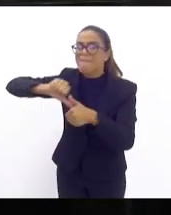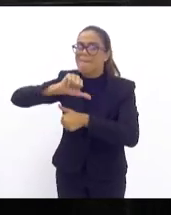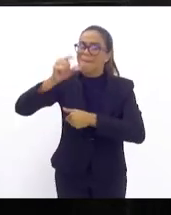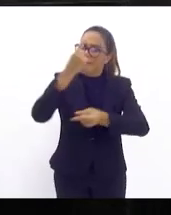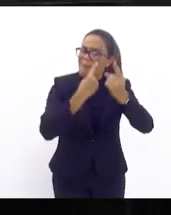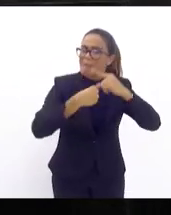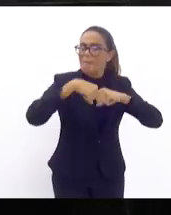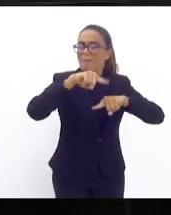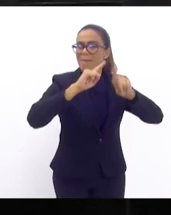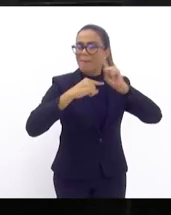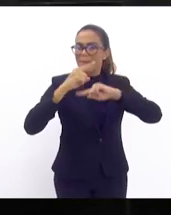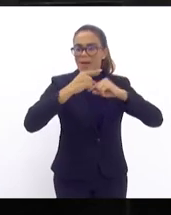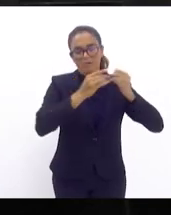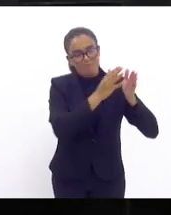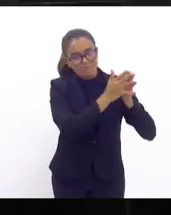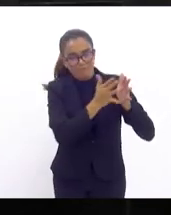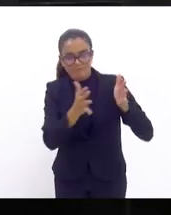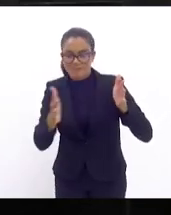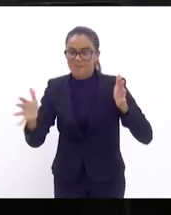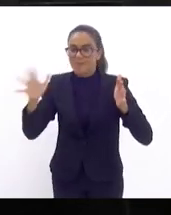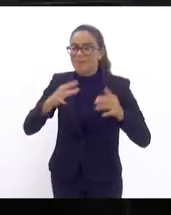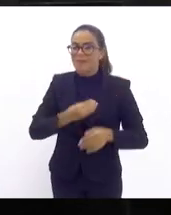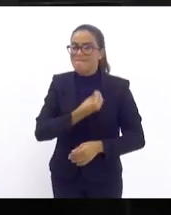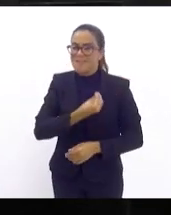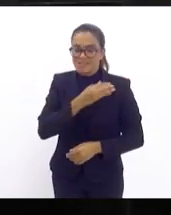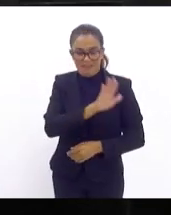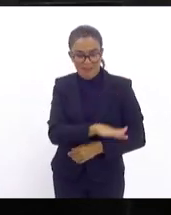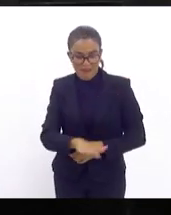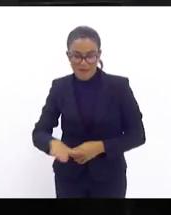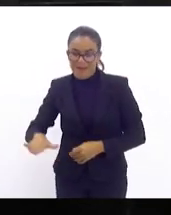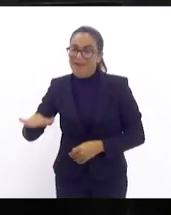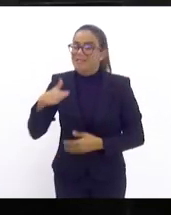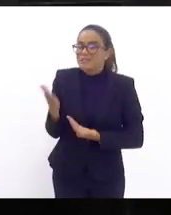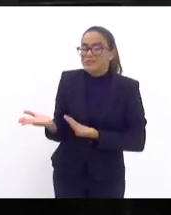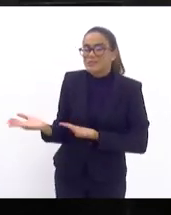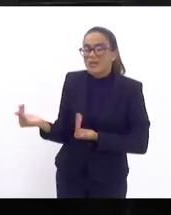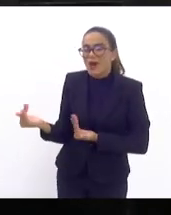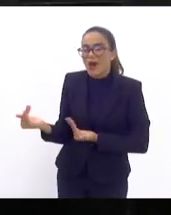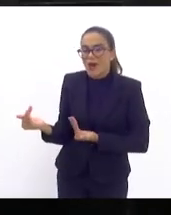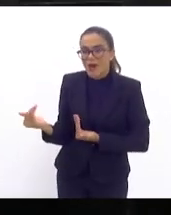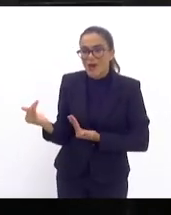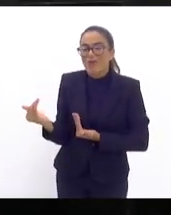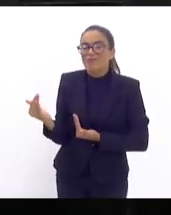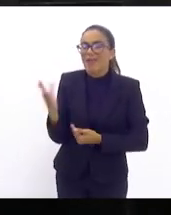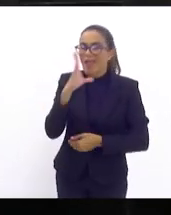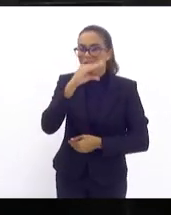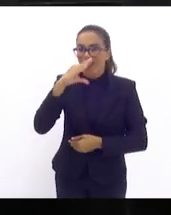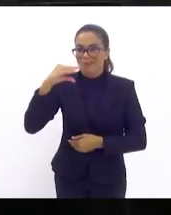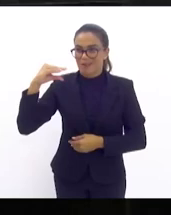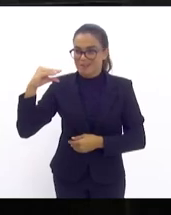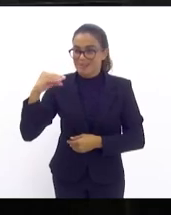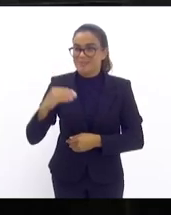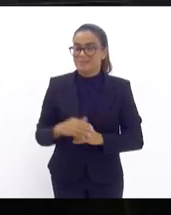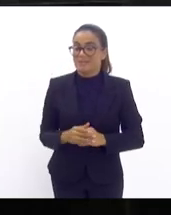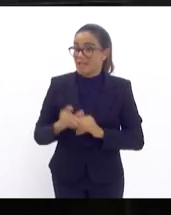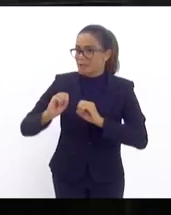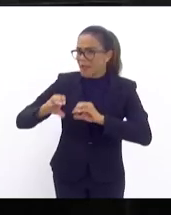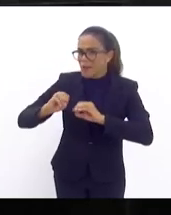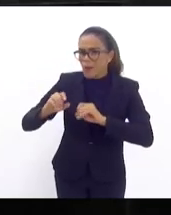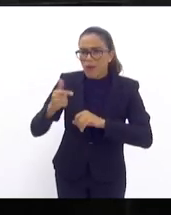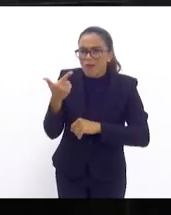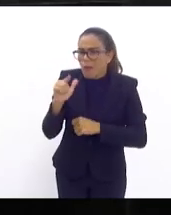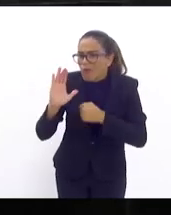construção de trajetória na vida das nossas crianças dos nossos jovens e dos nossos adolescentes e na educação não tem